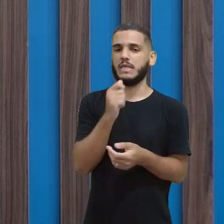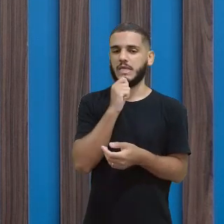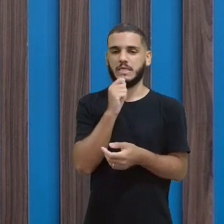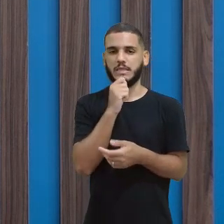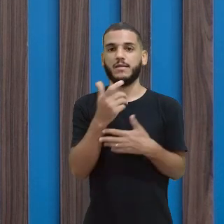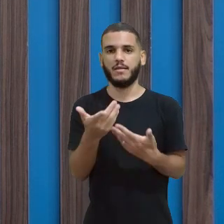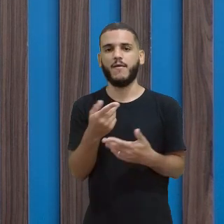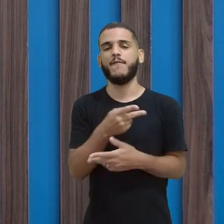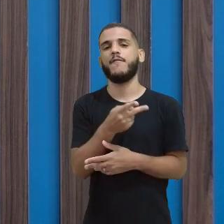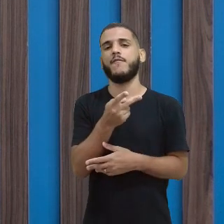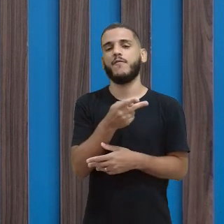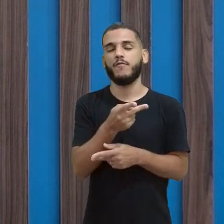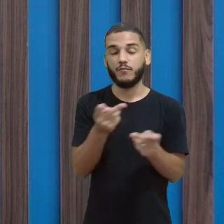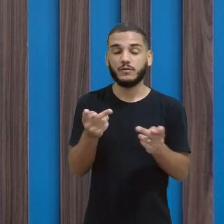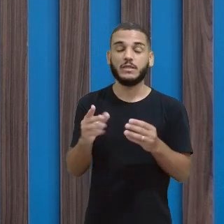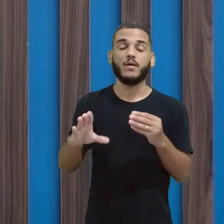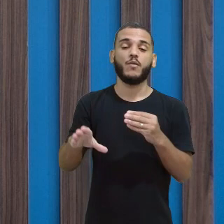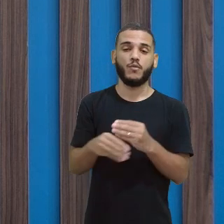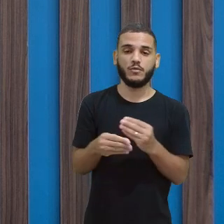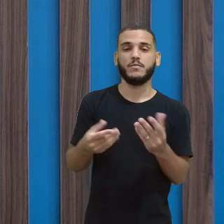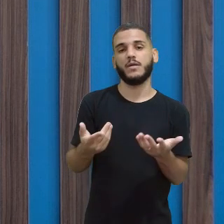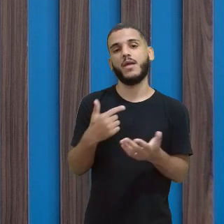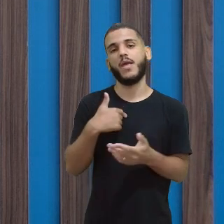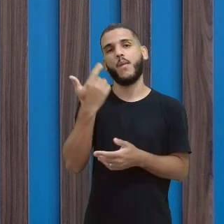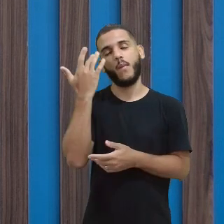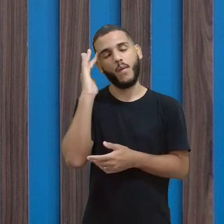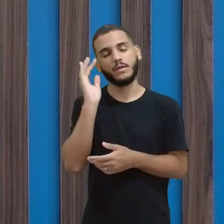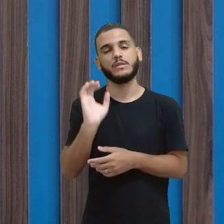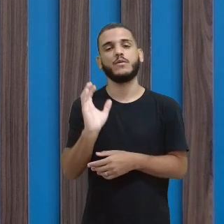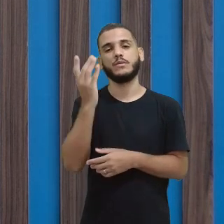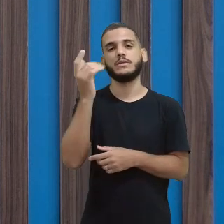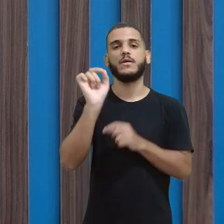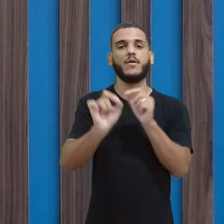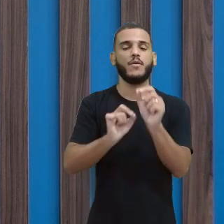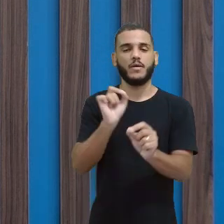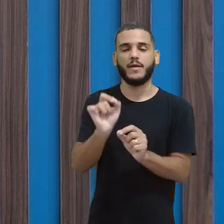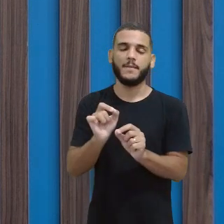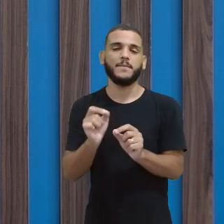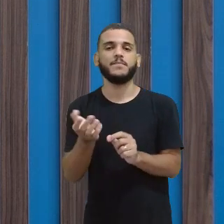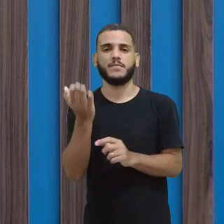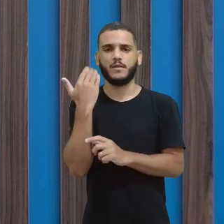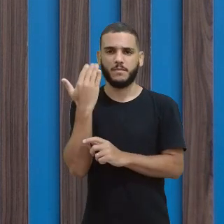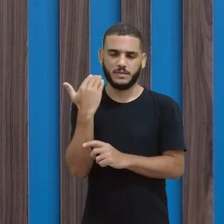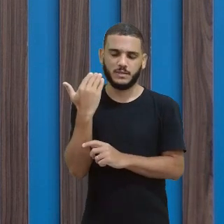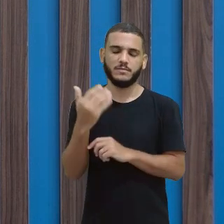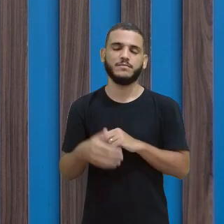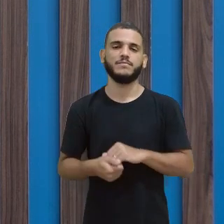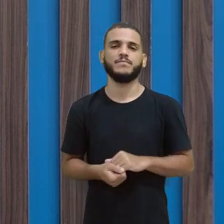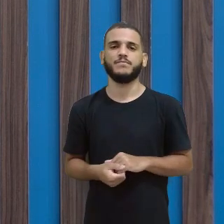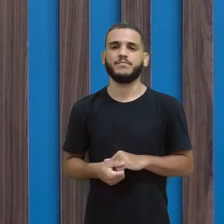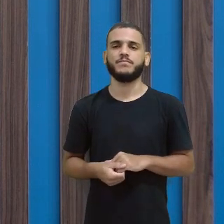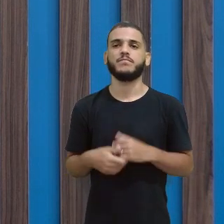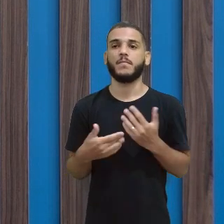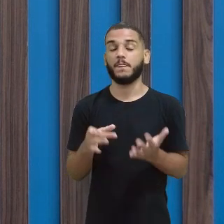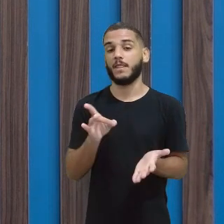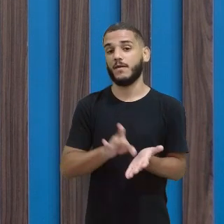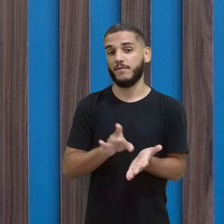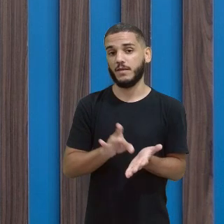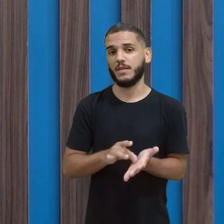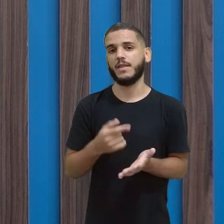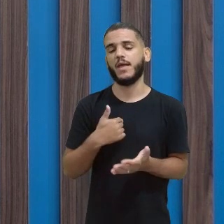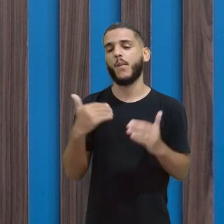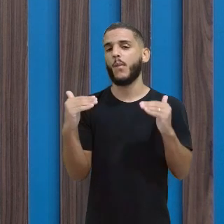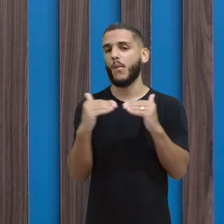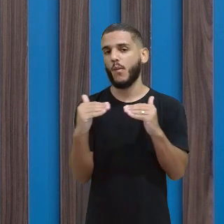Então, você vai contribuir, que eu acho que isso é que acontecia muito, né? Aconteceu muito no passado. Sim. E realmente, Carol, eu também